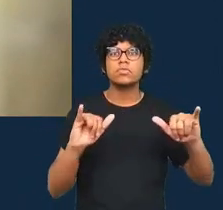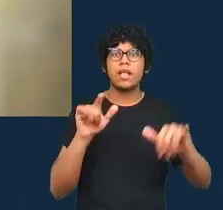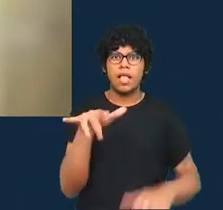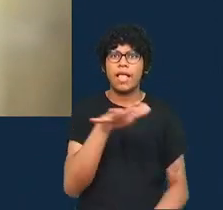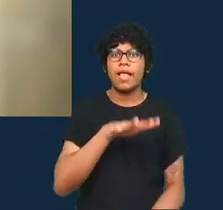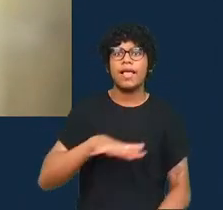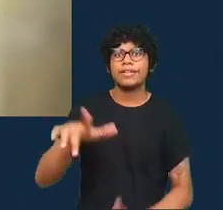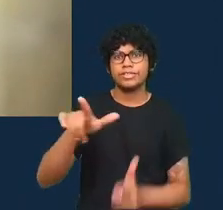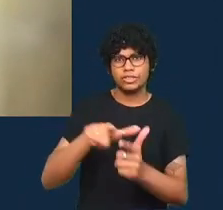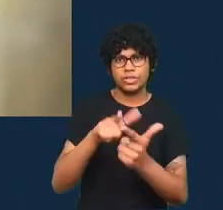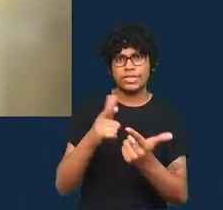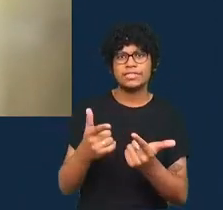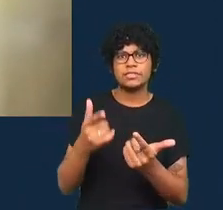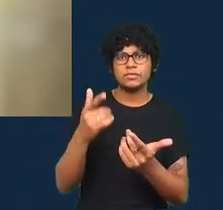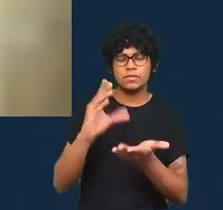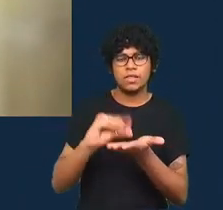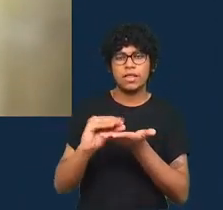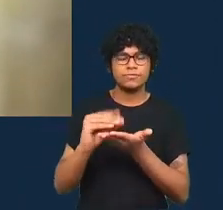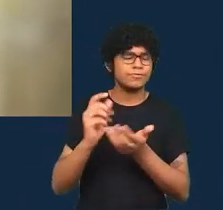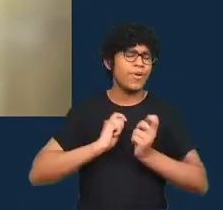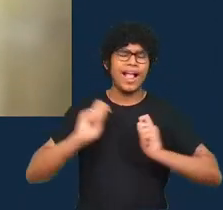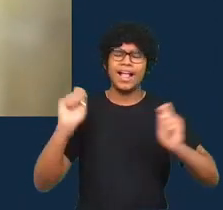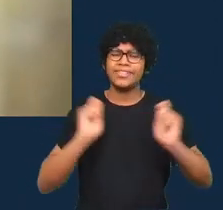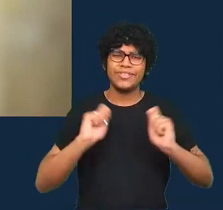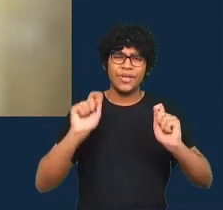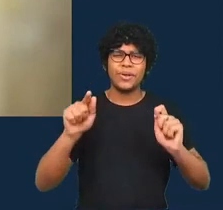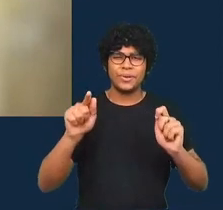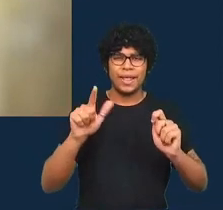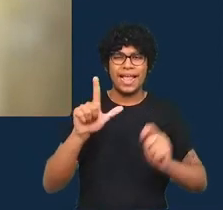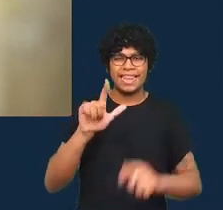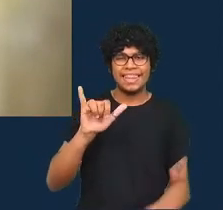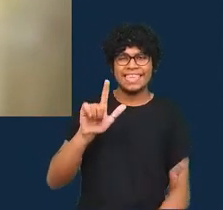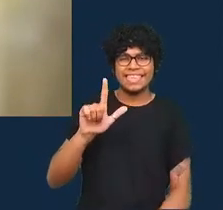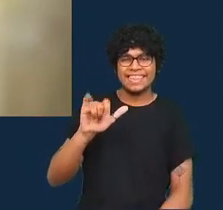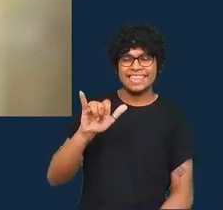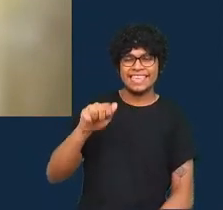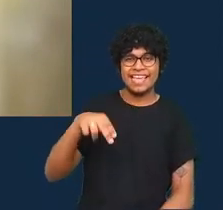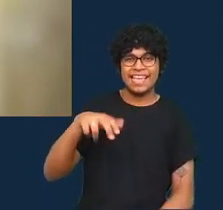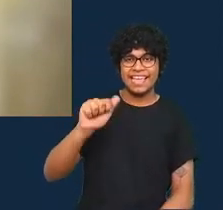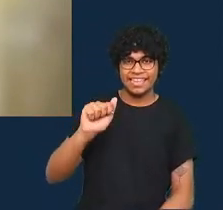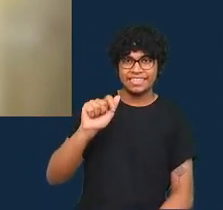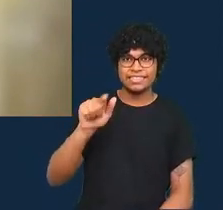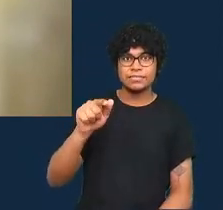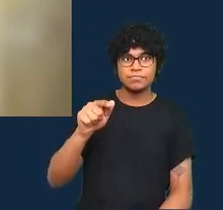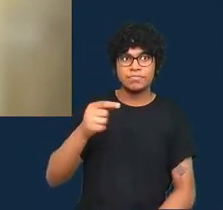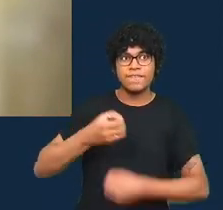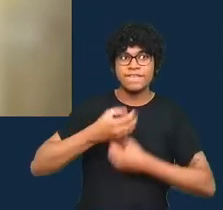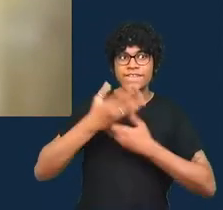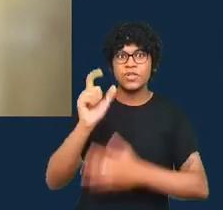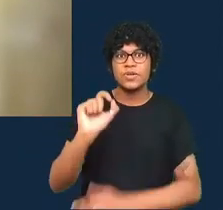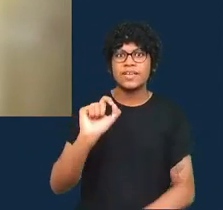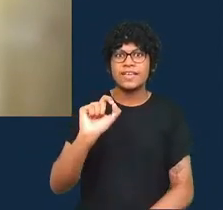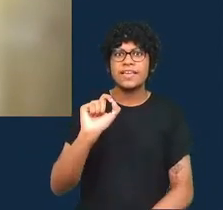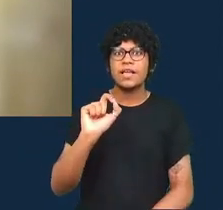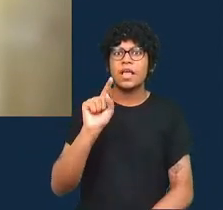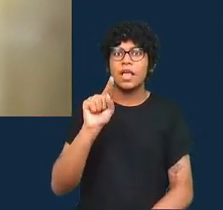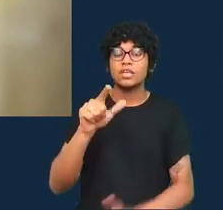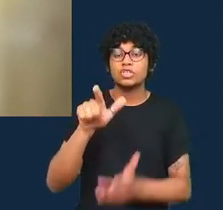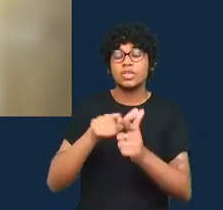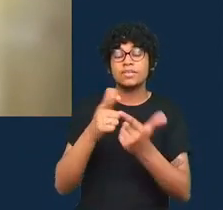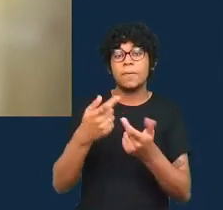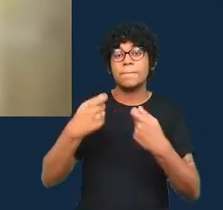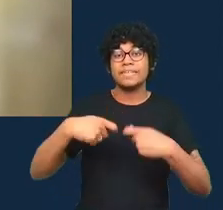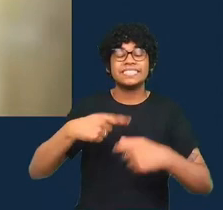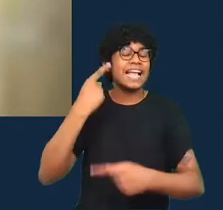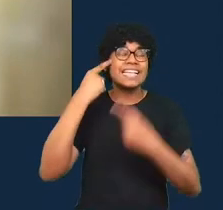adoro aquela parte da apresentação da Liliane onde ela fala que os jornalistas precisam encontrar maneiras criativas de lidar